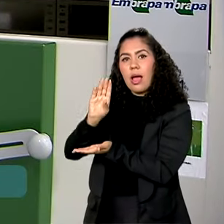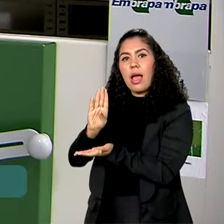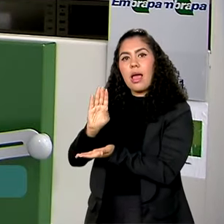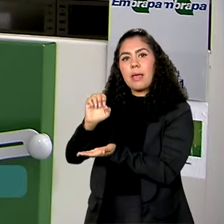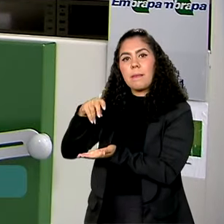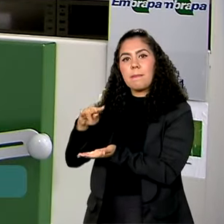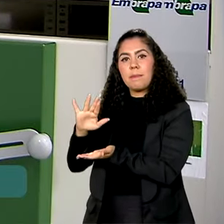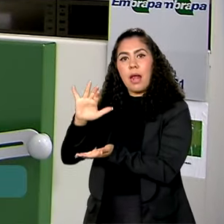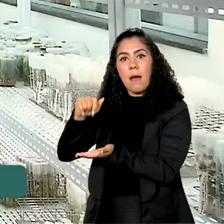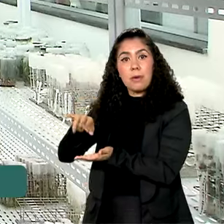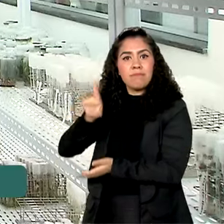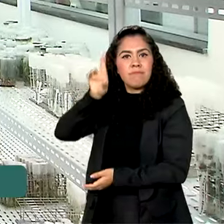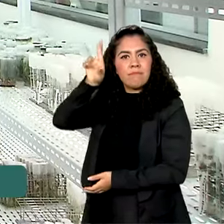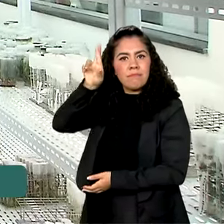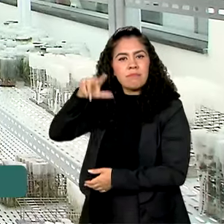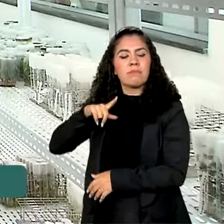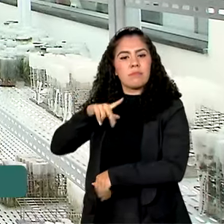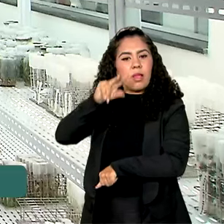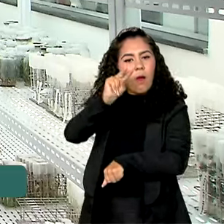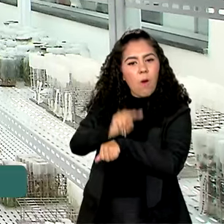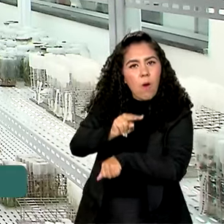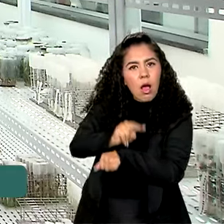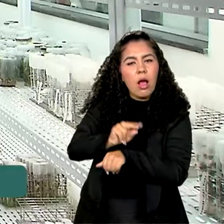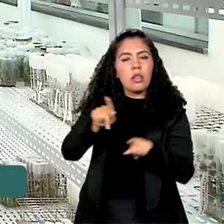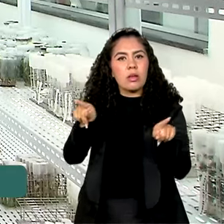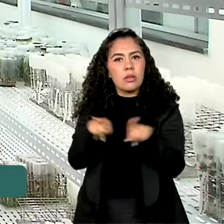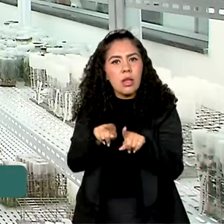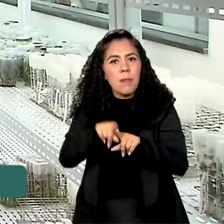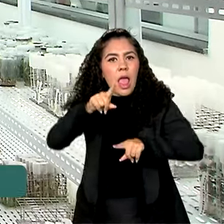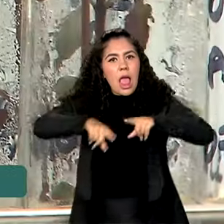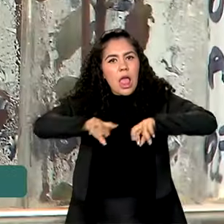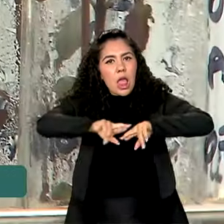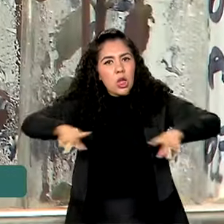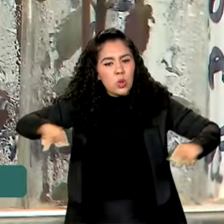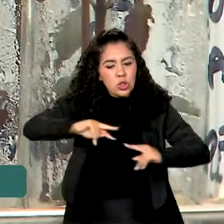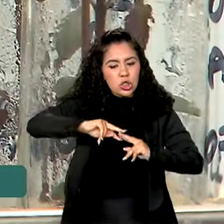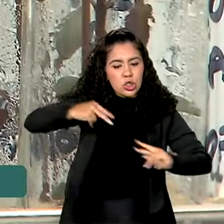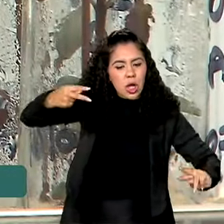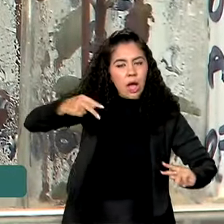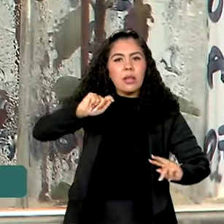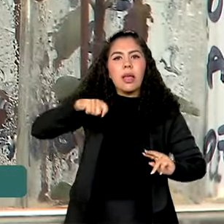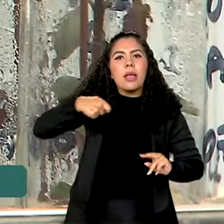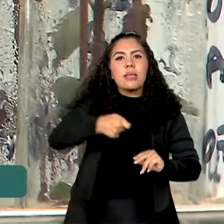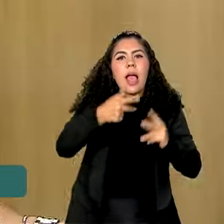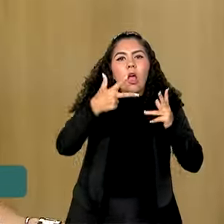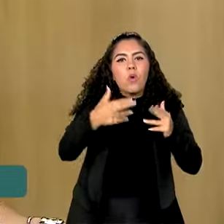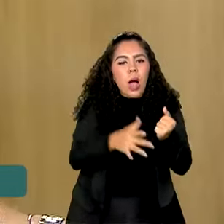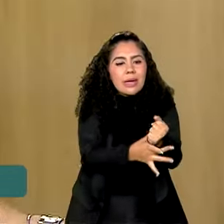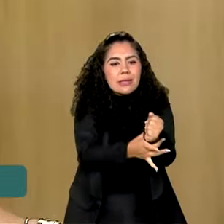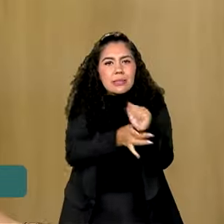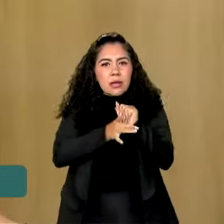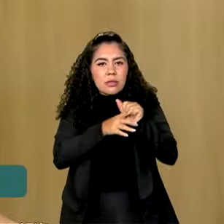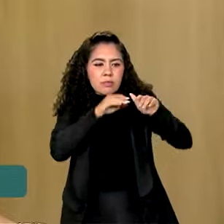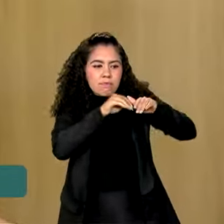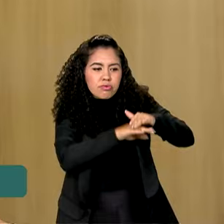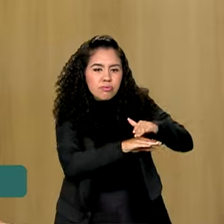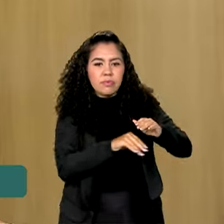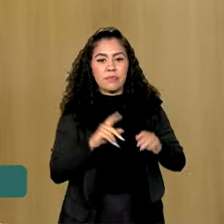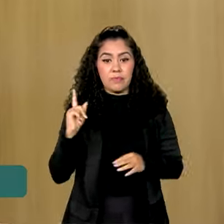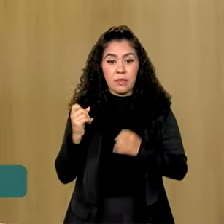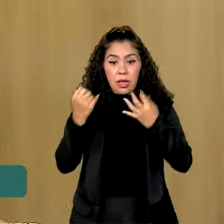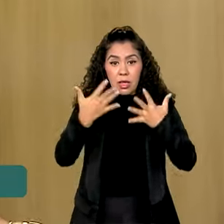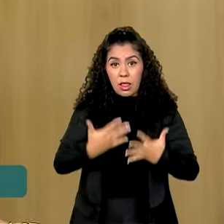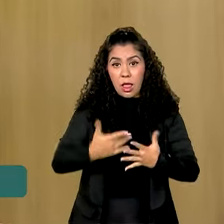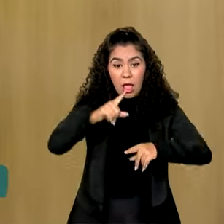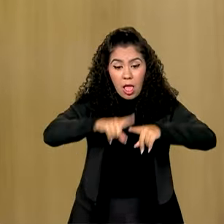por guardar e conservar recursos genéticos que funcionam como cópias de segurança. Os recursos genéticos são uma